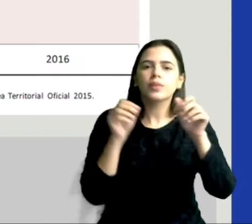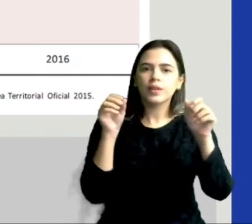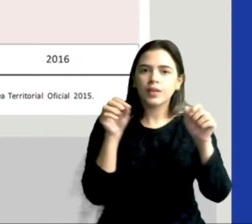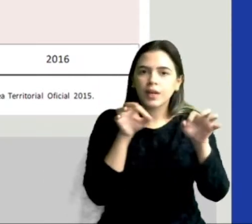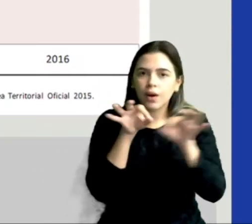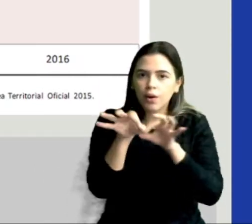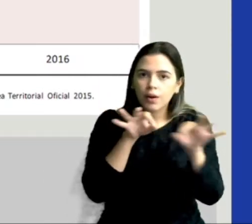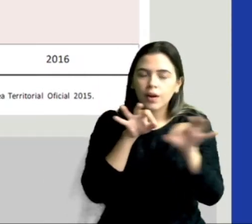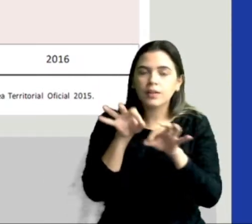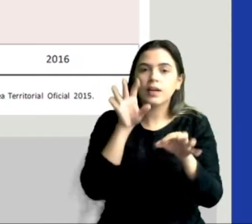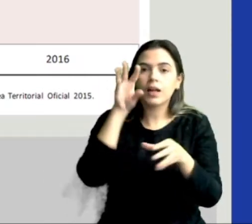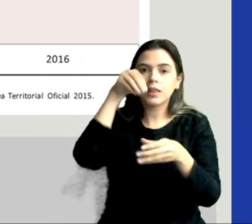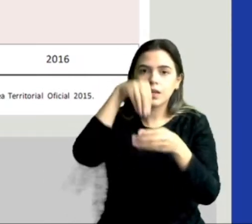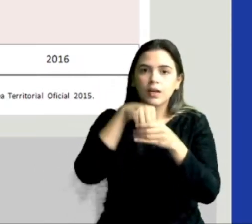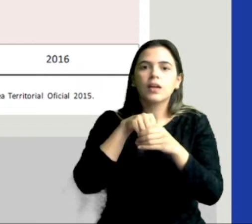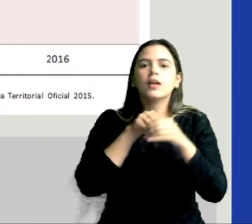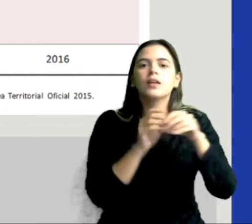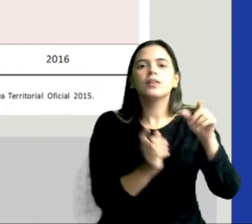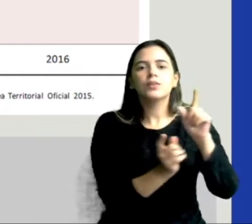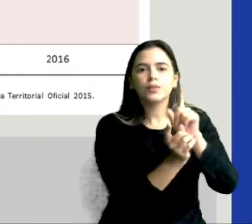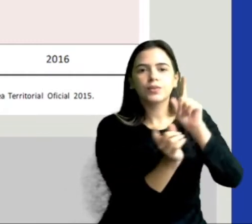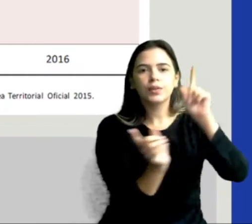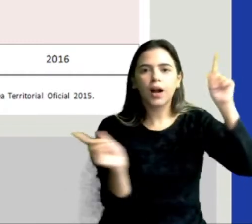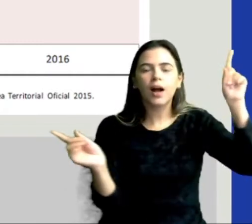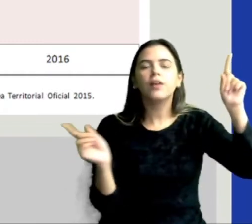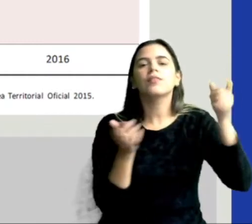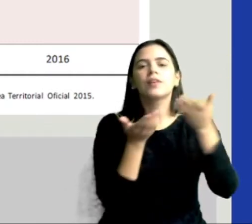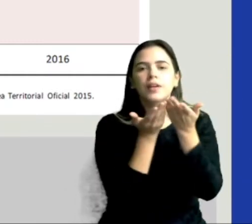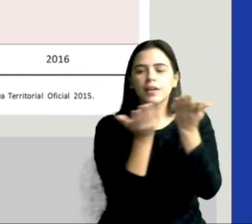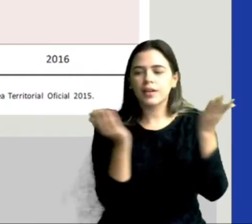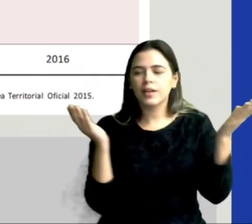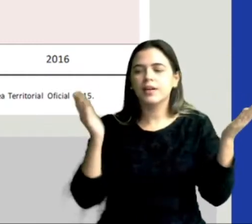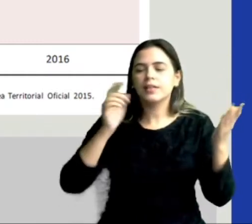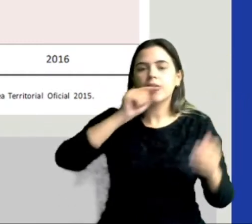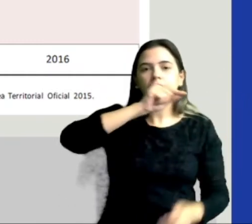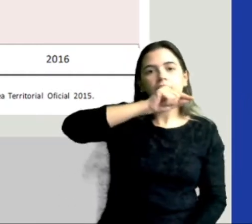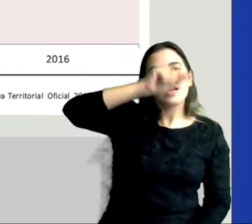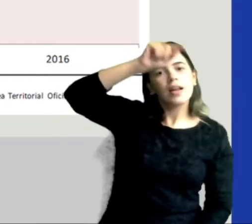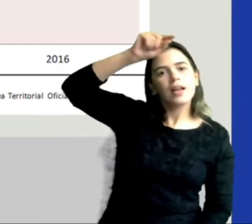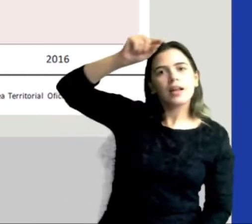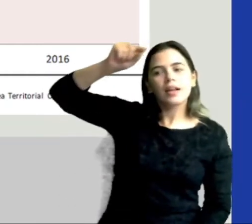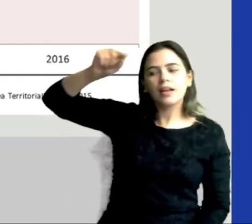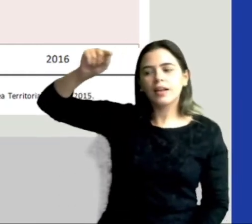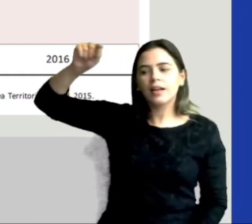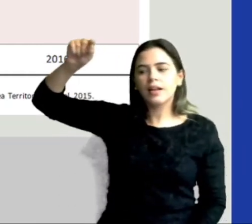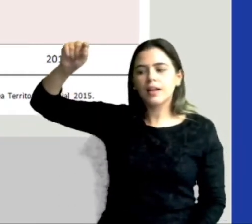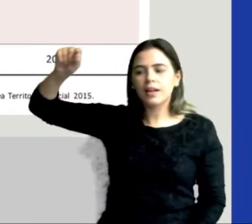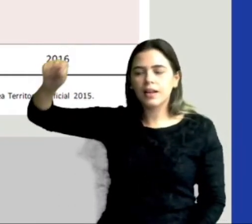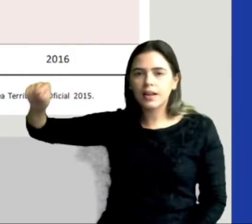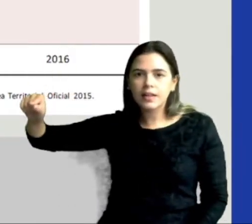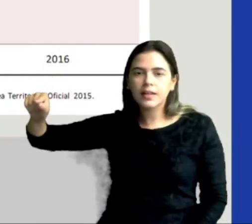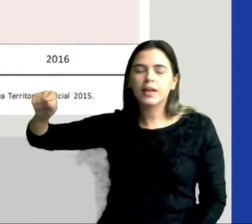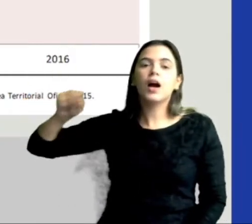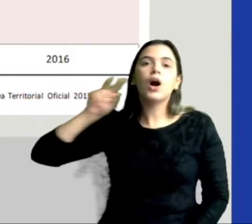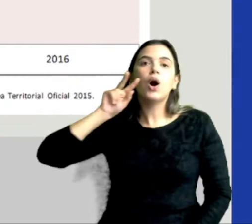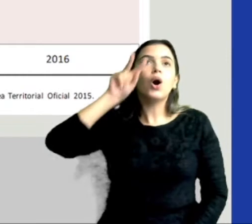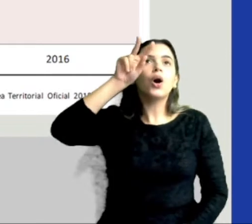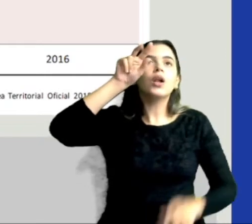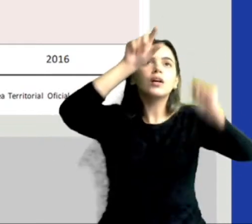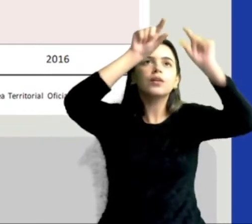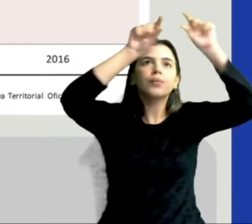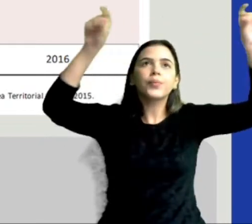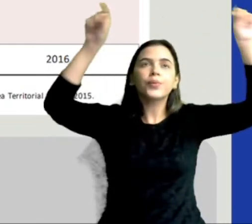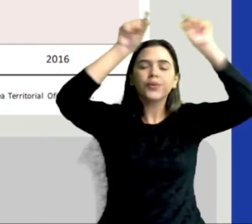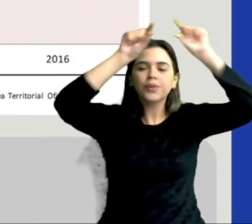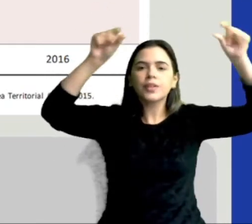gráfico. Nós temos aqui um gráfico de linha, né? O formato do gráfico é na forma de linha. Olhando para o título, gente